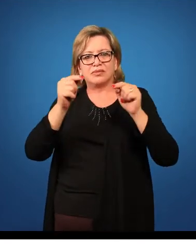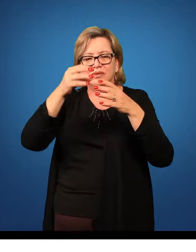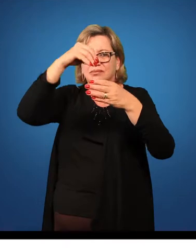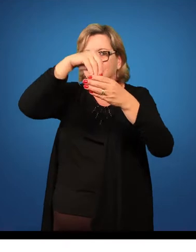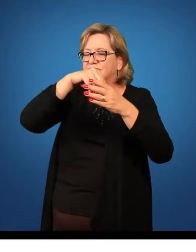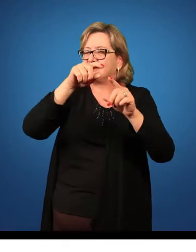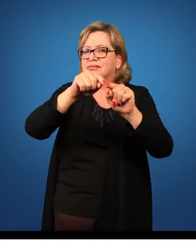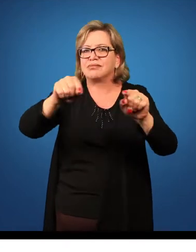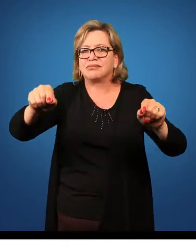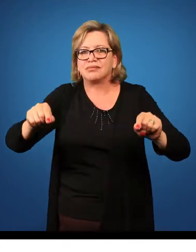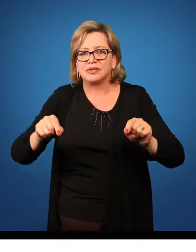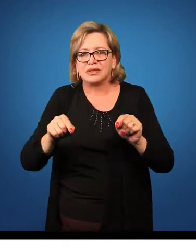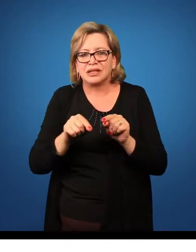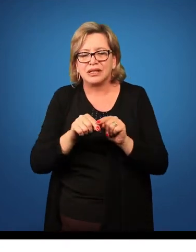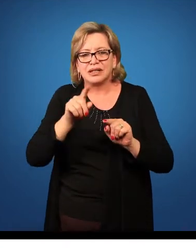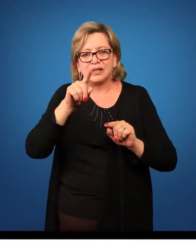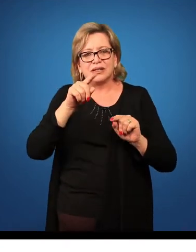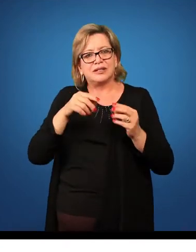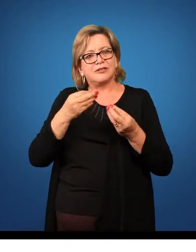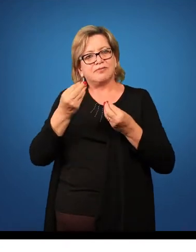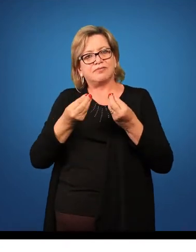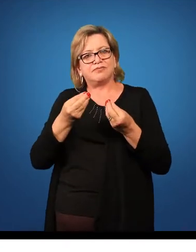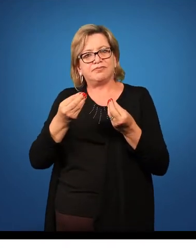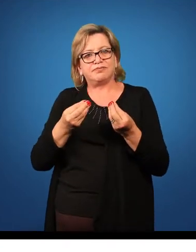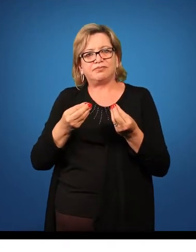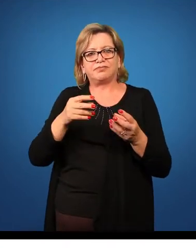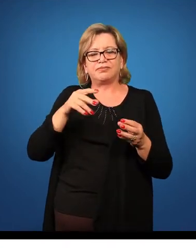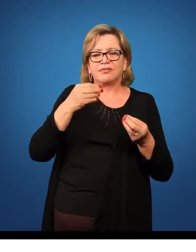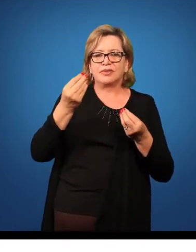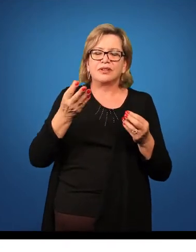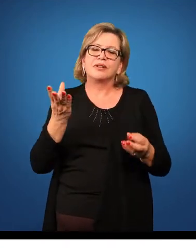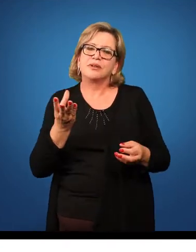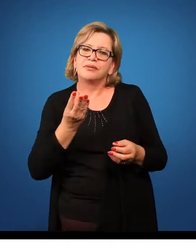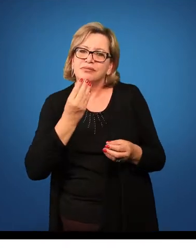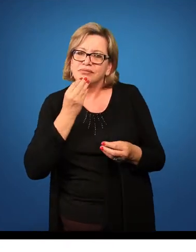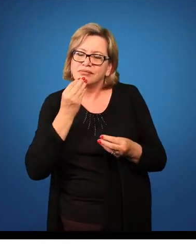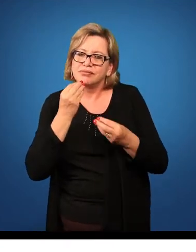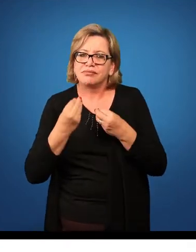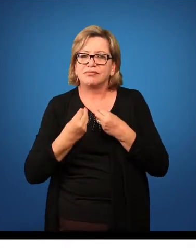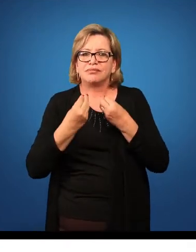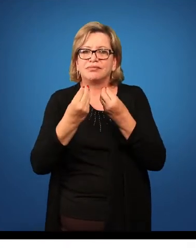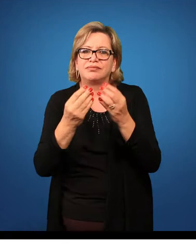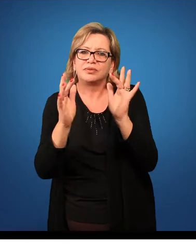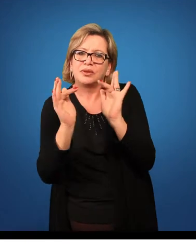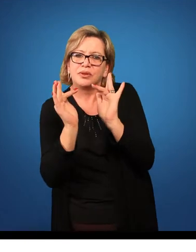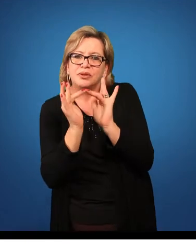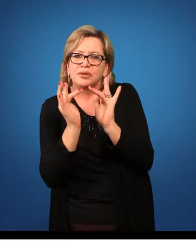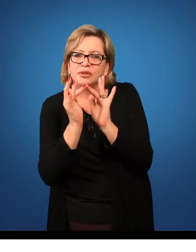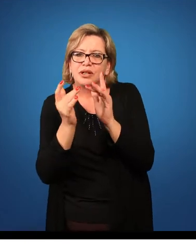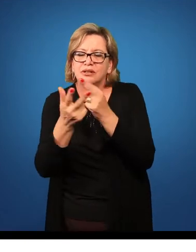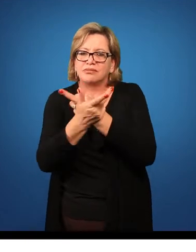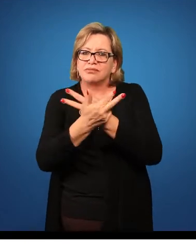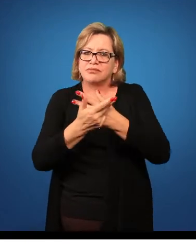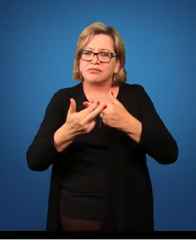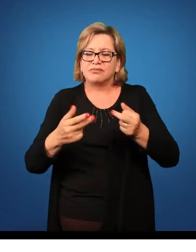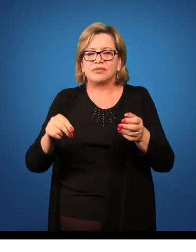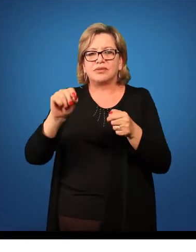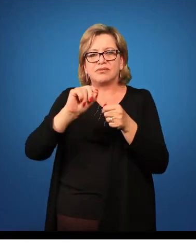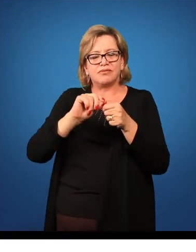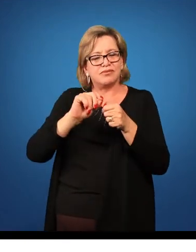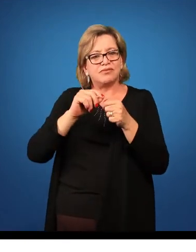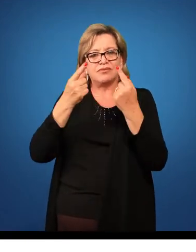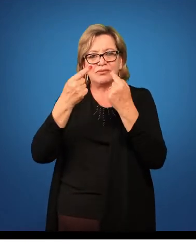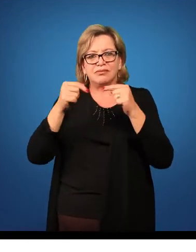sala de aula. Então, são processos que oportunizam o contato com várias dimensões do fazer